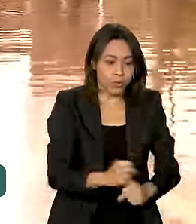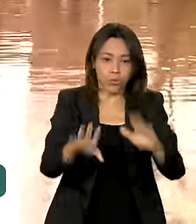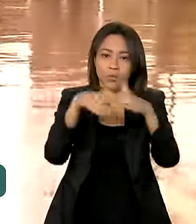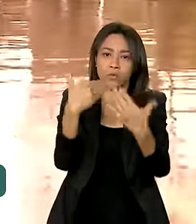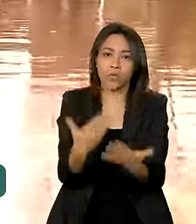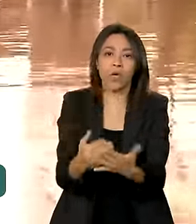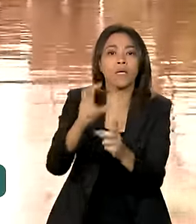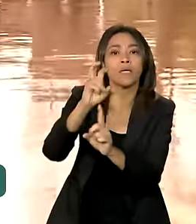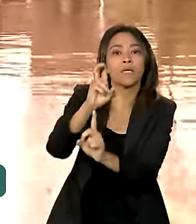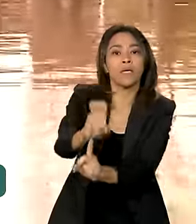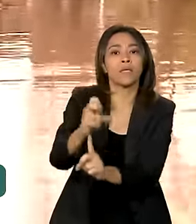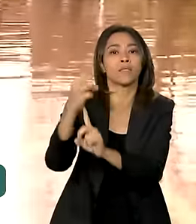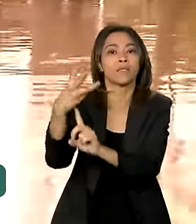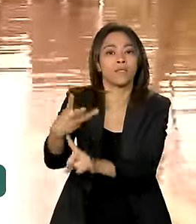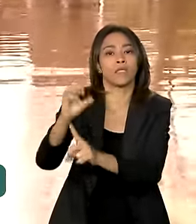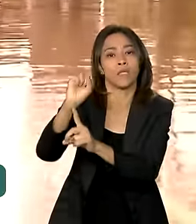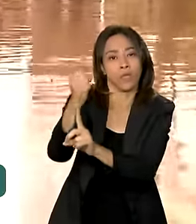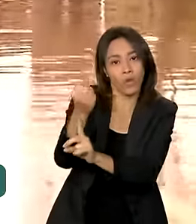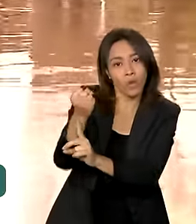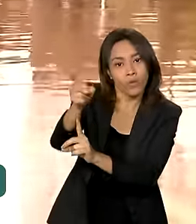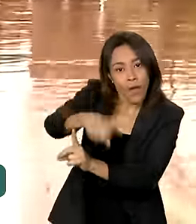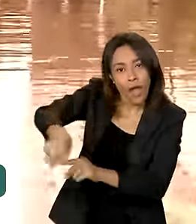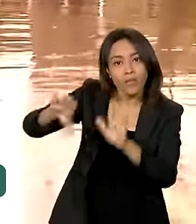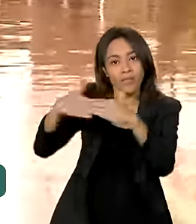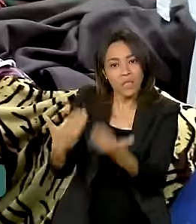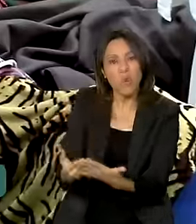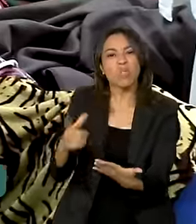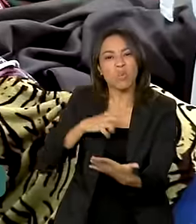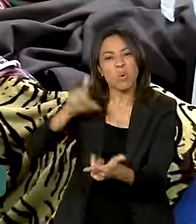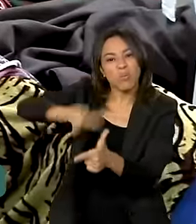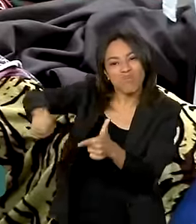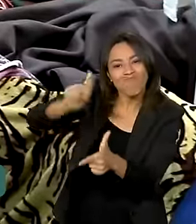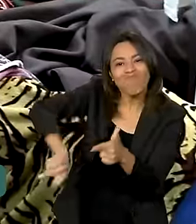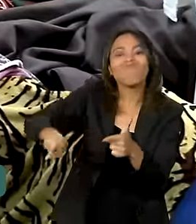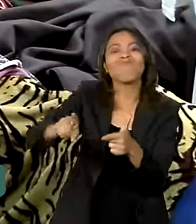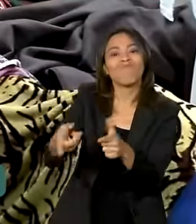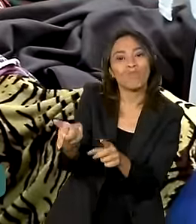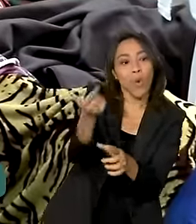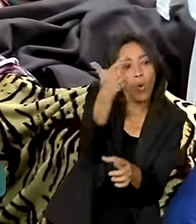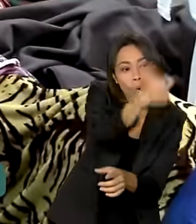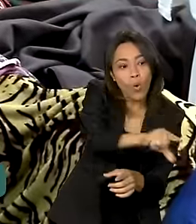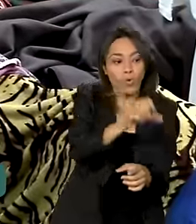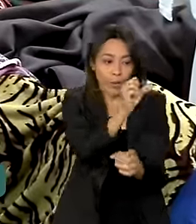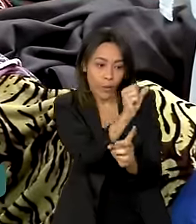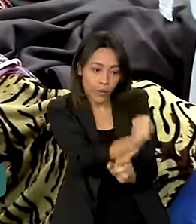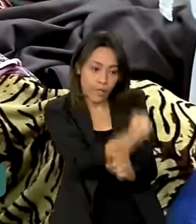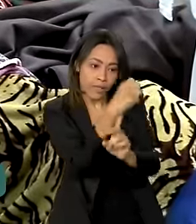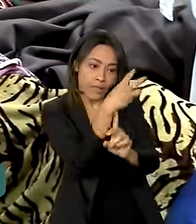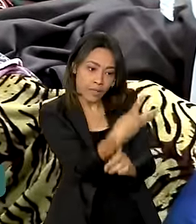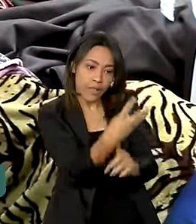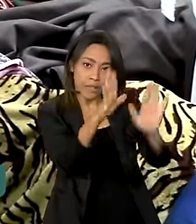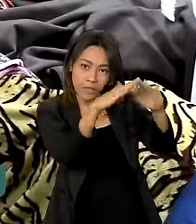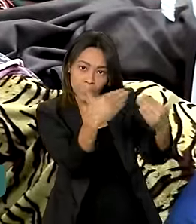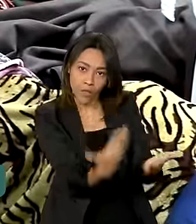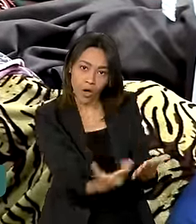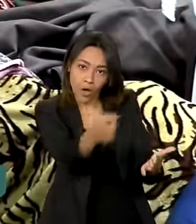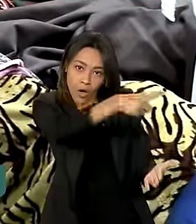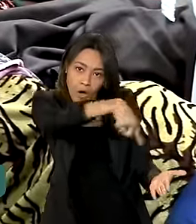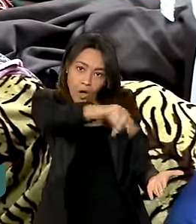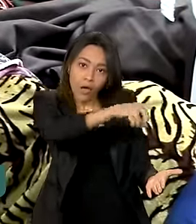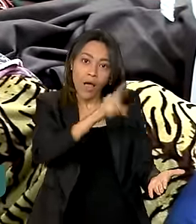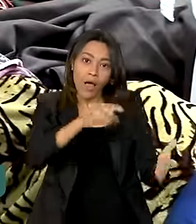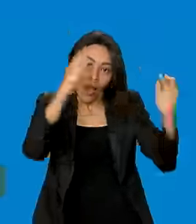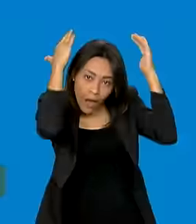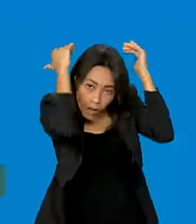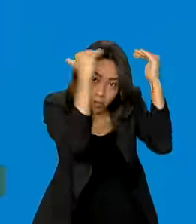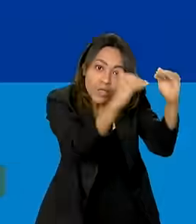538 estão danificadas. Outras 83 escolas estão servindo de